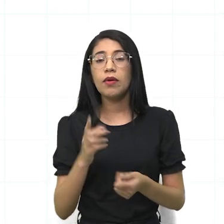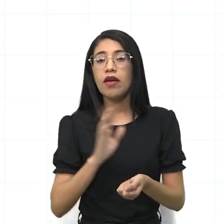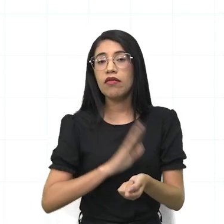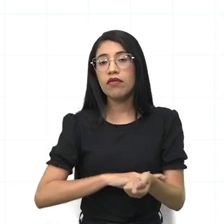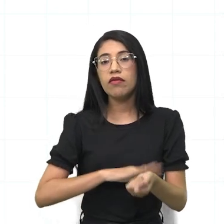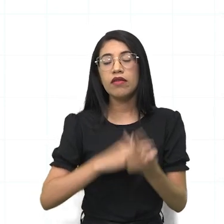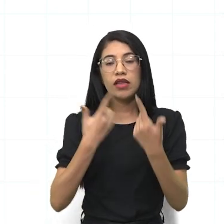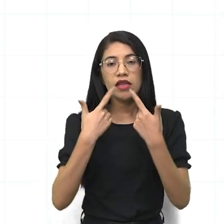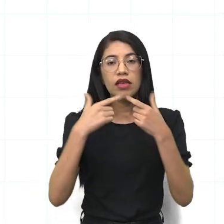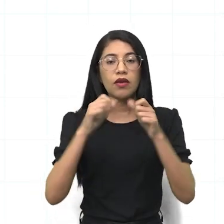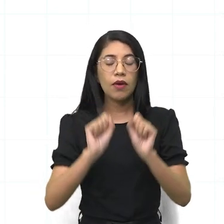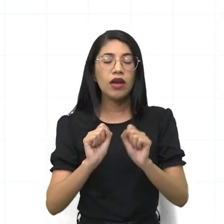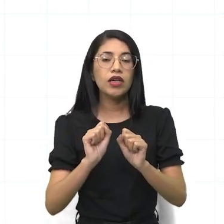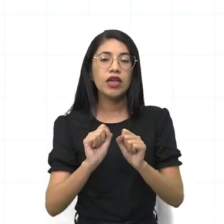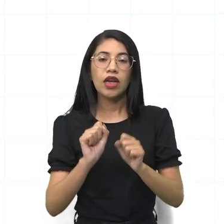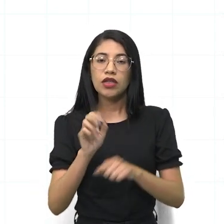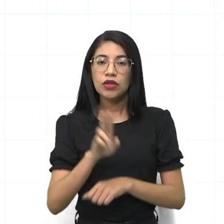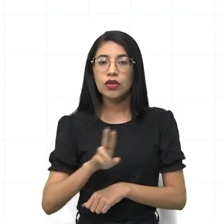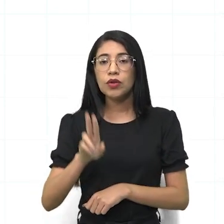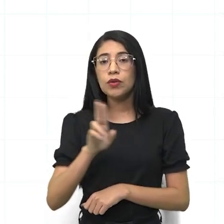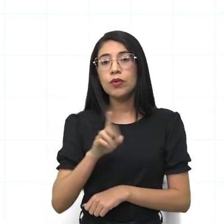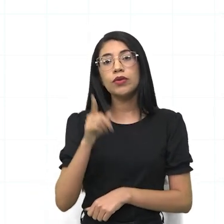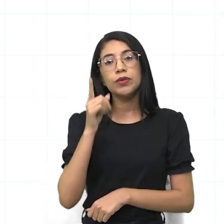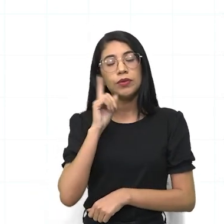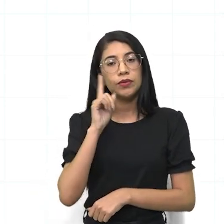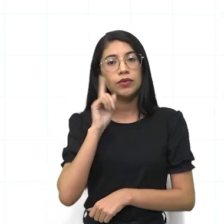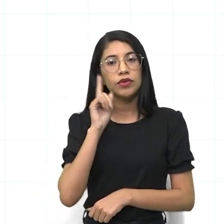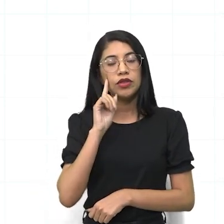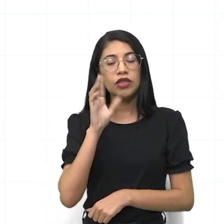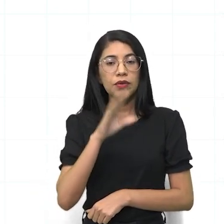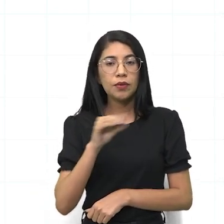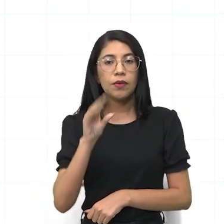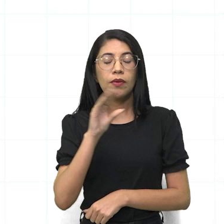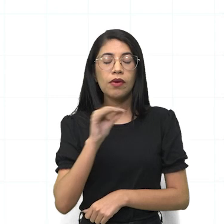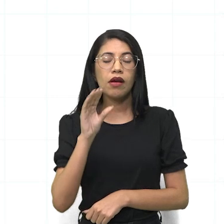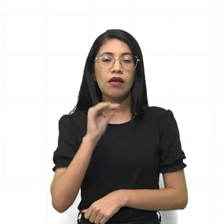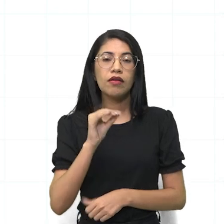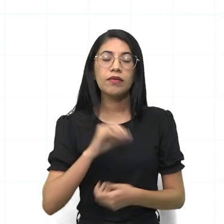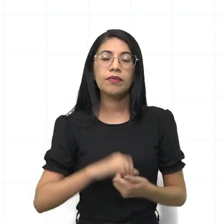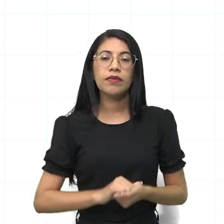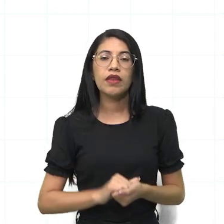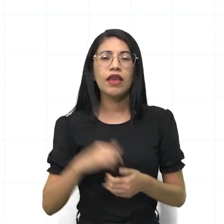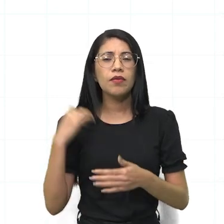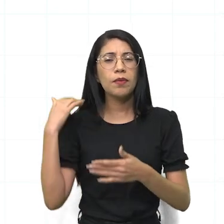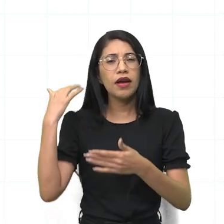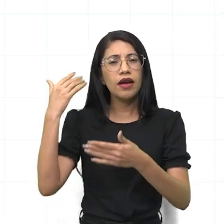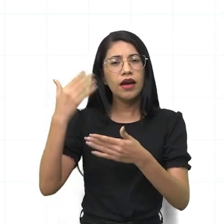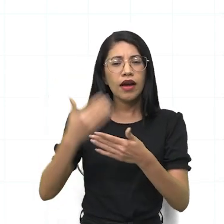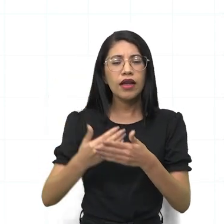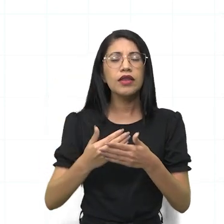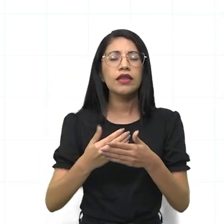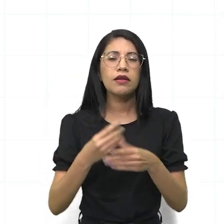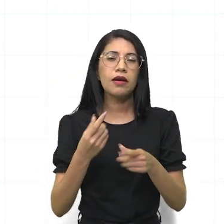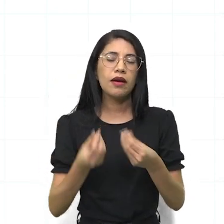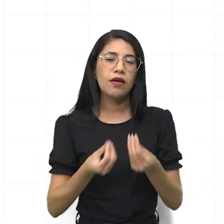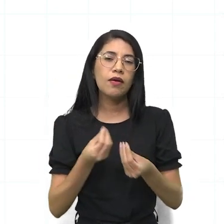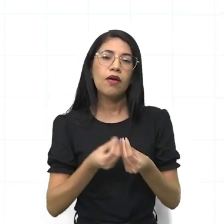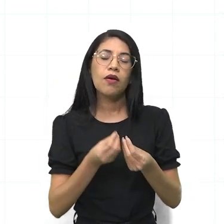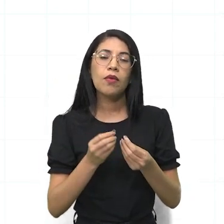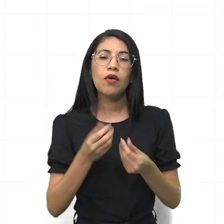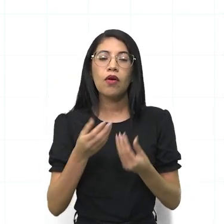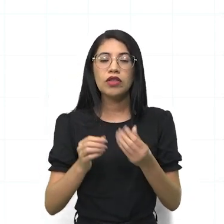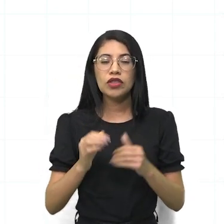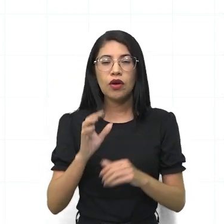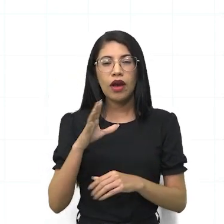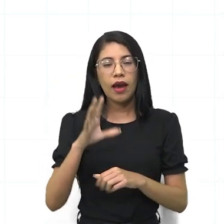são vícios de linguagem que nós trazemos, são usos da linguagem oral que nós trazemos aí durante todo o nosso processo de